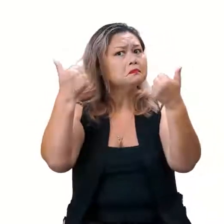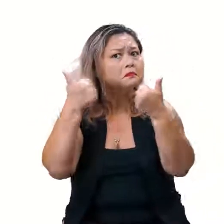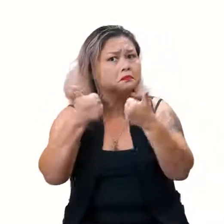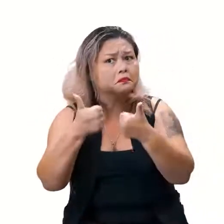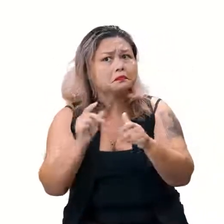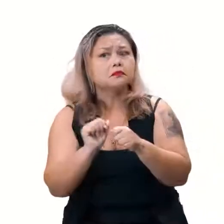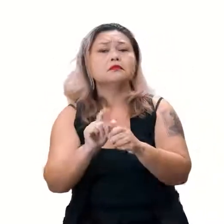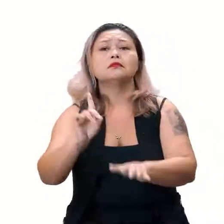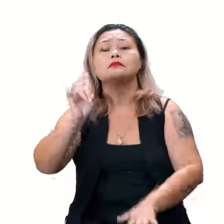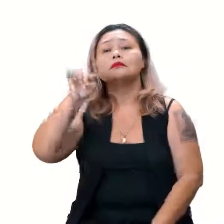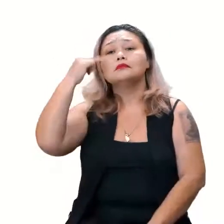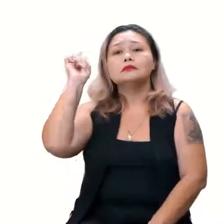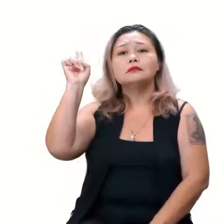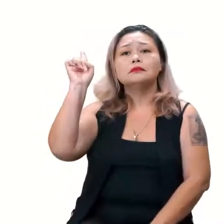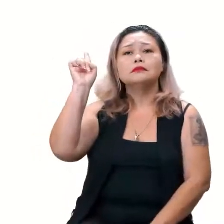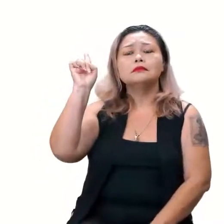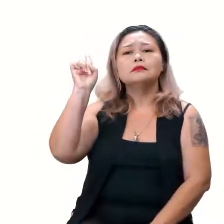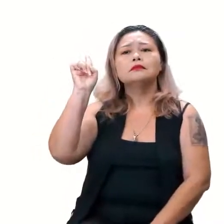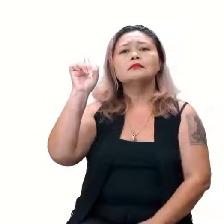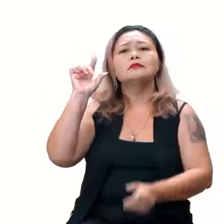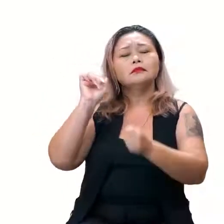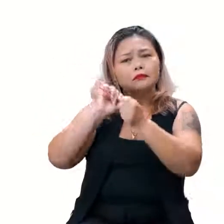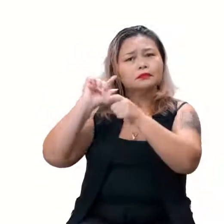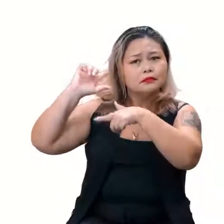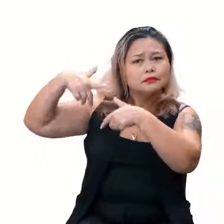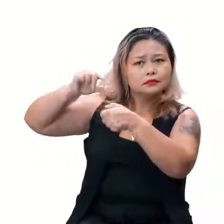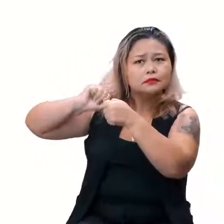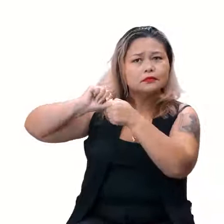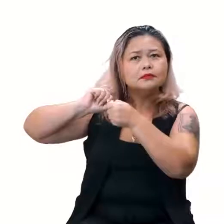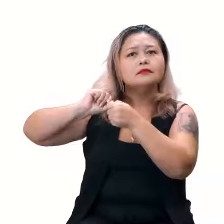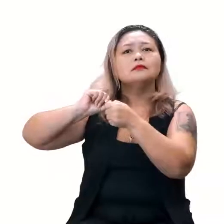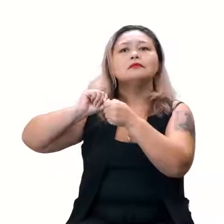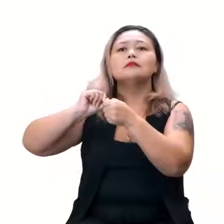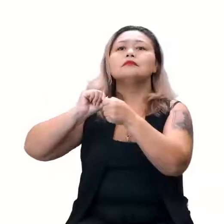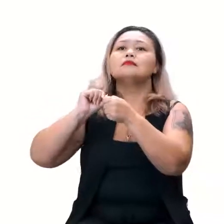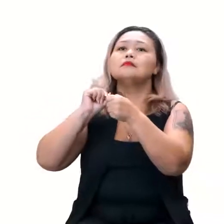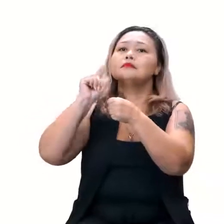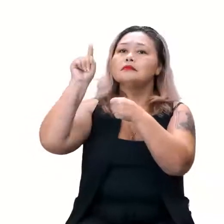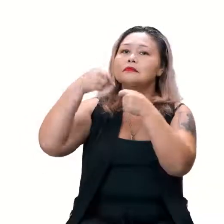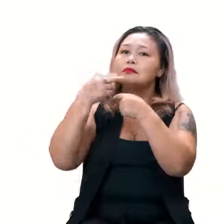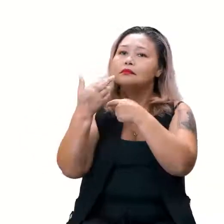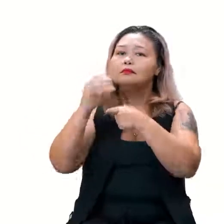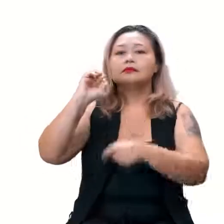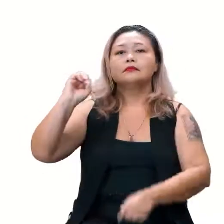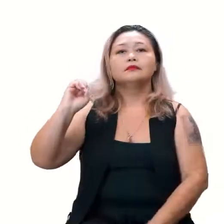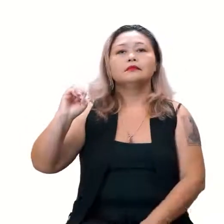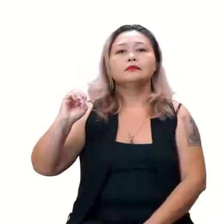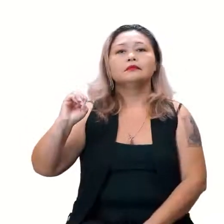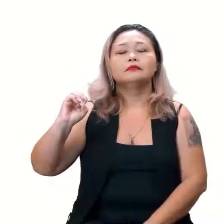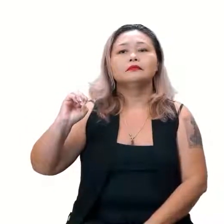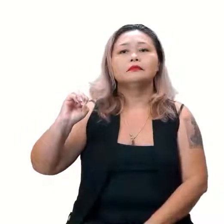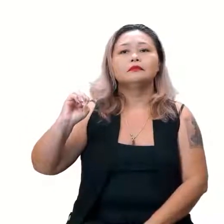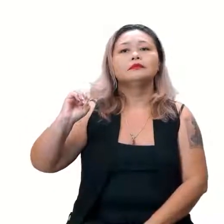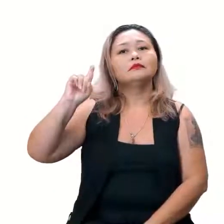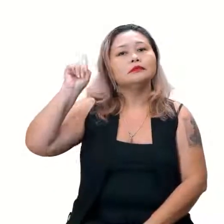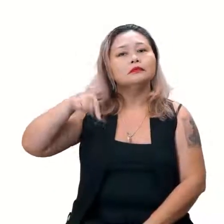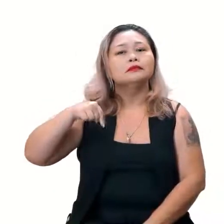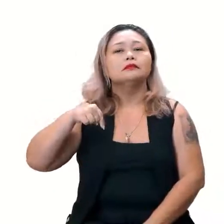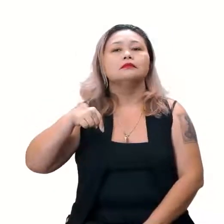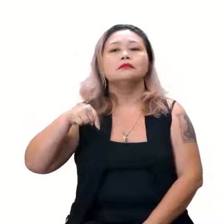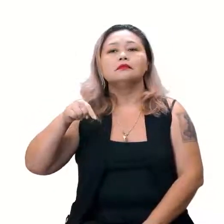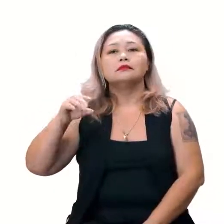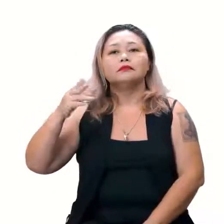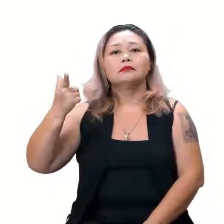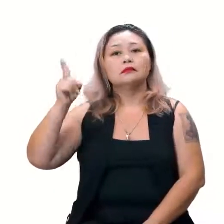Agora, essa aqui vamos fazer no método tradicional, né? A gente falou que tem que igualar a zero, não é? Isso. Igualar a zero.